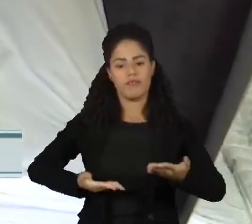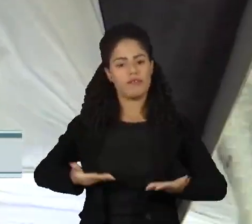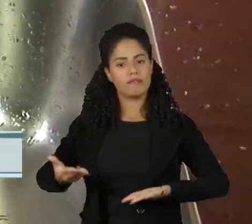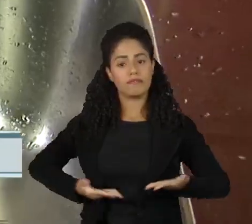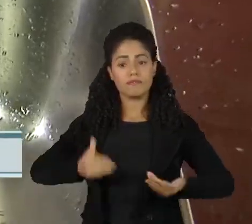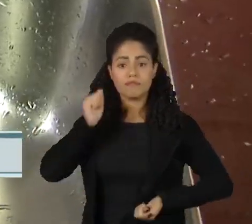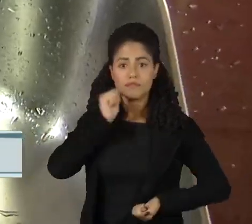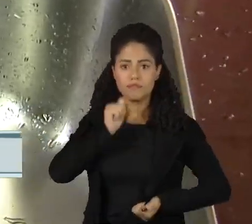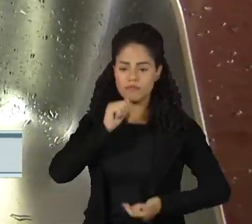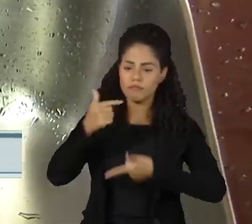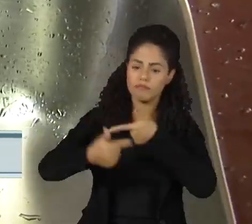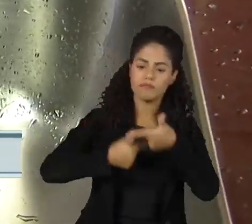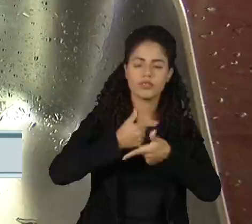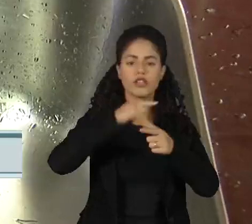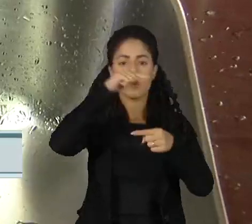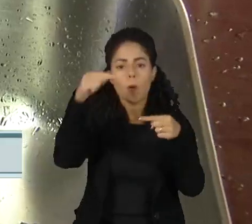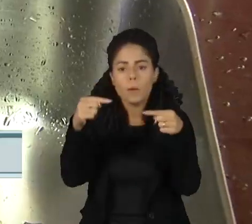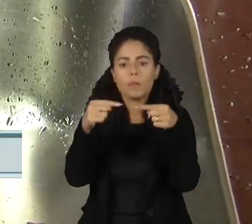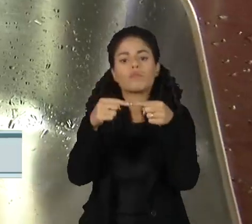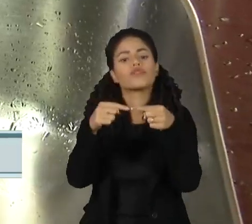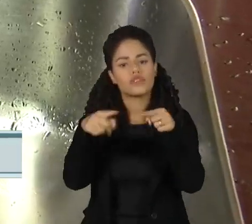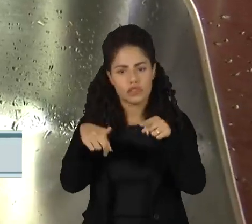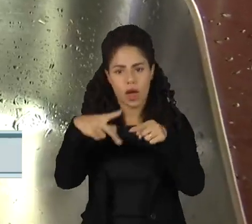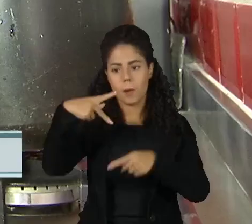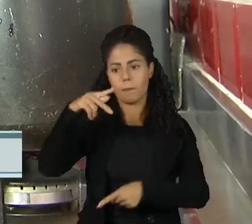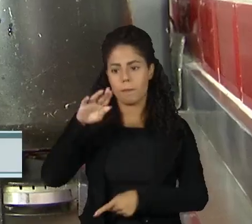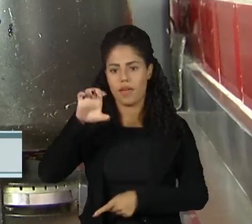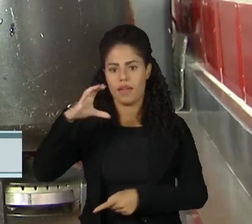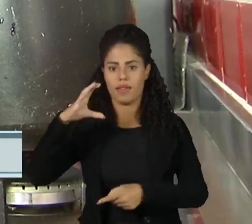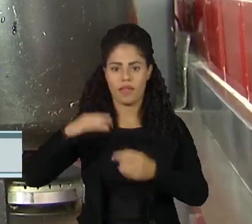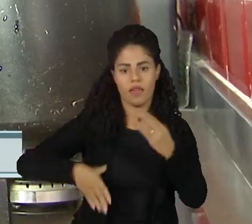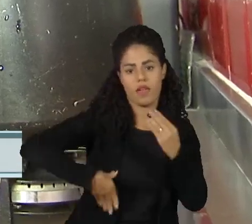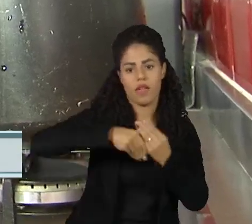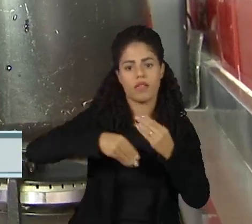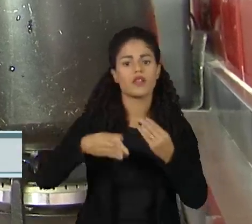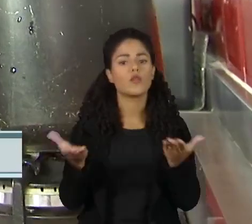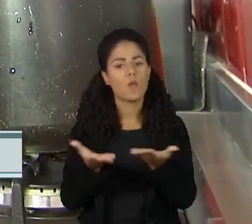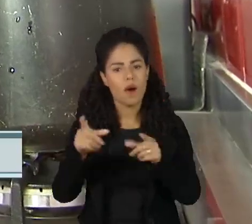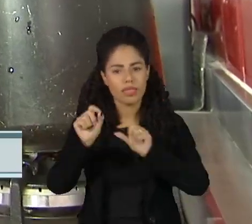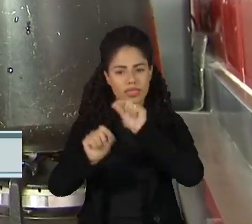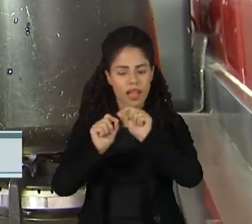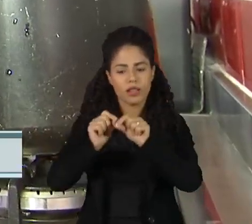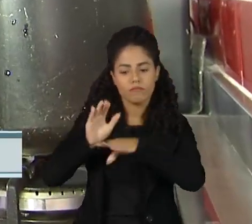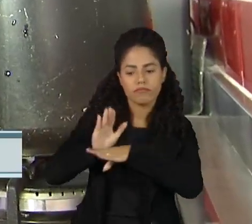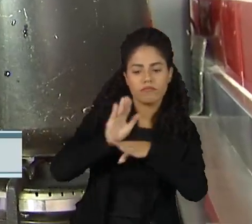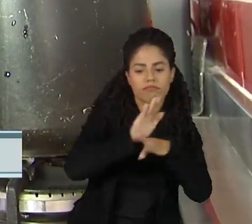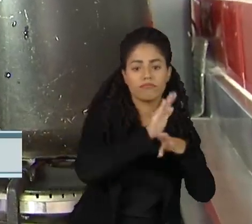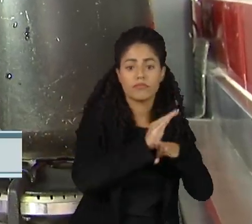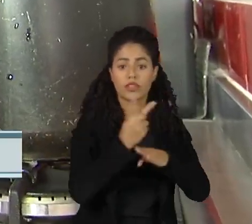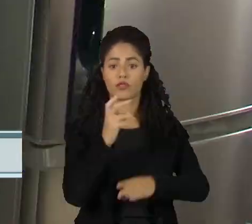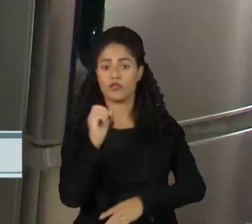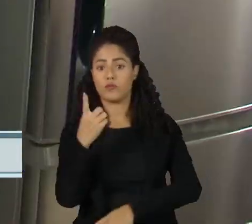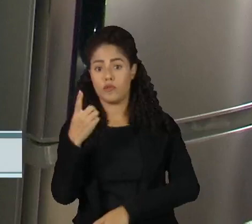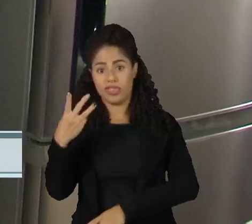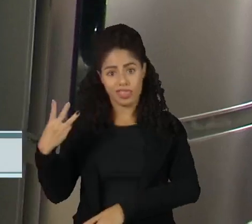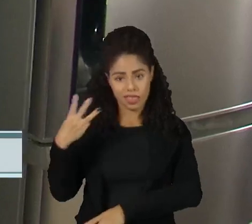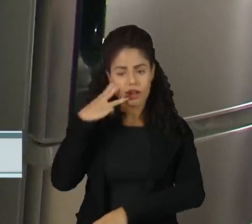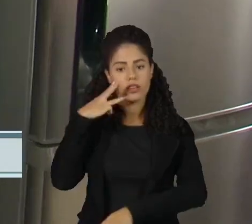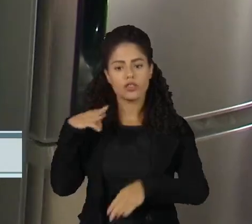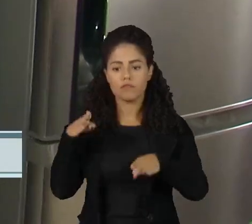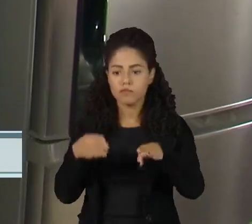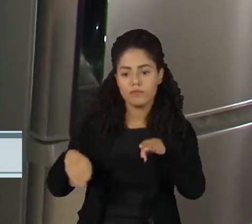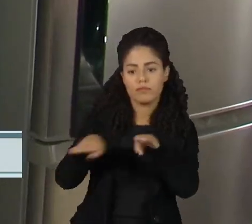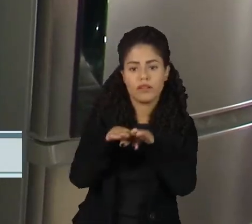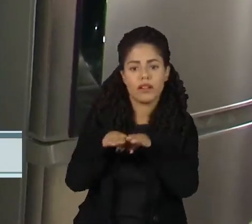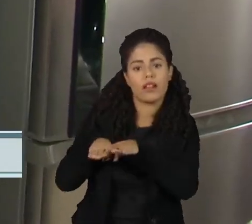domésticas era o objetivo da PEC das Domésticas, uma emenda constitucional que, em 2013, igualou